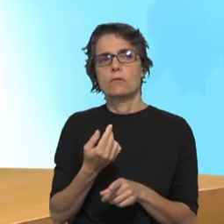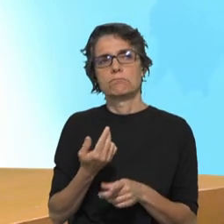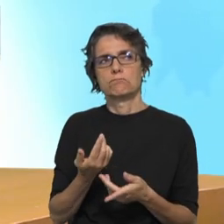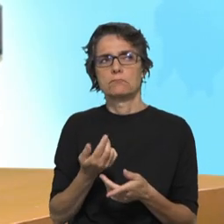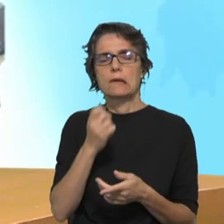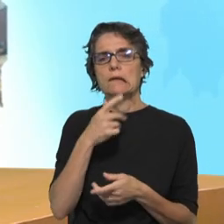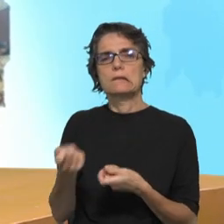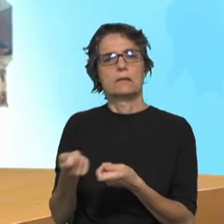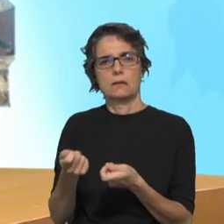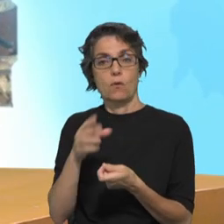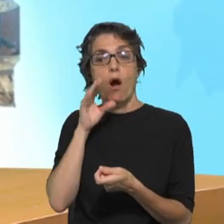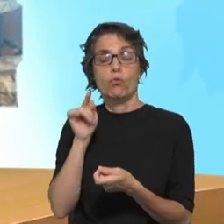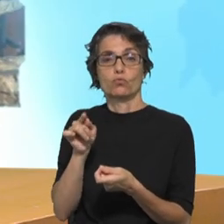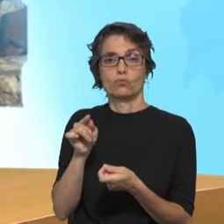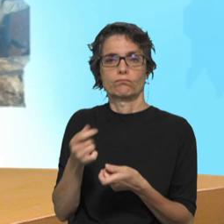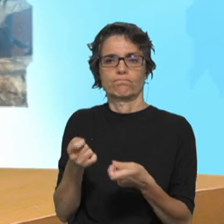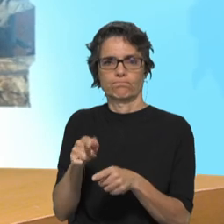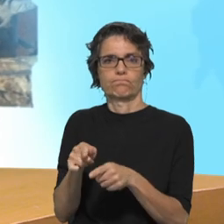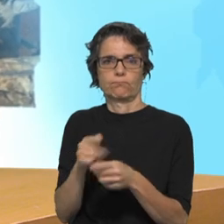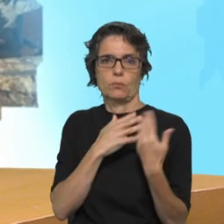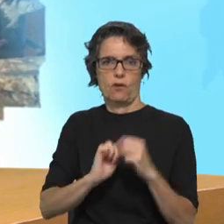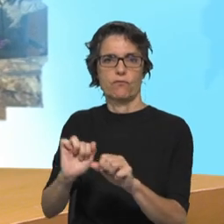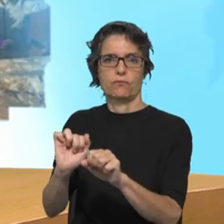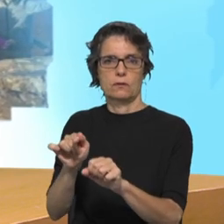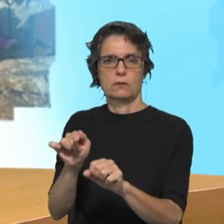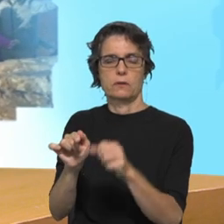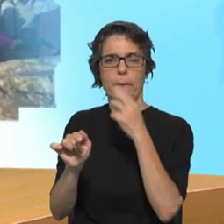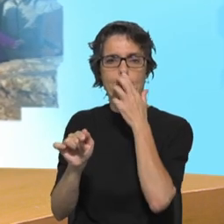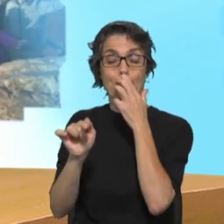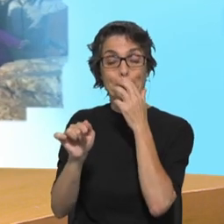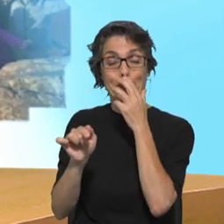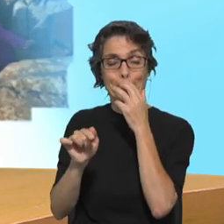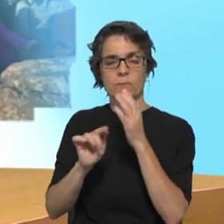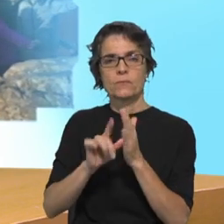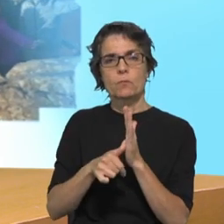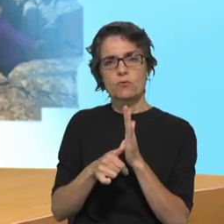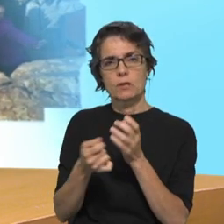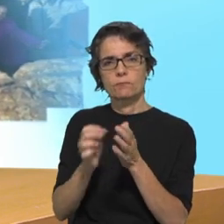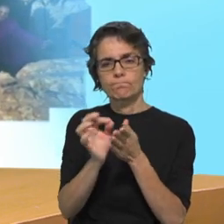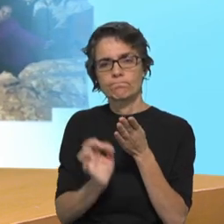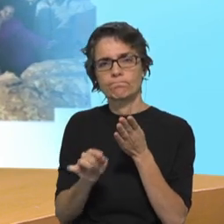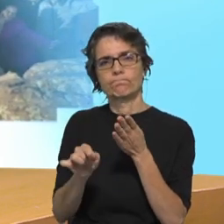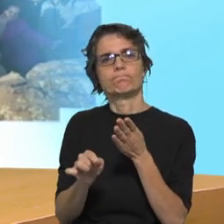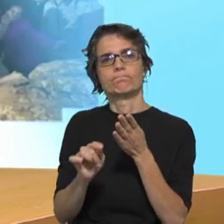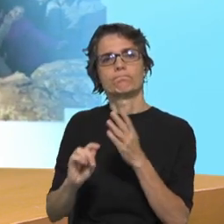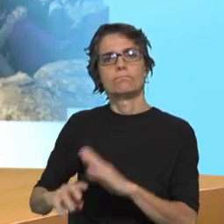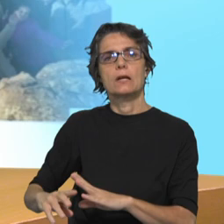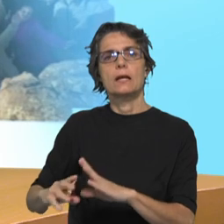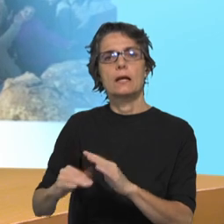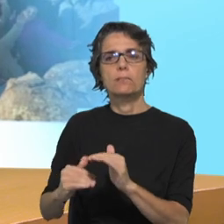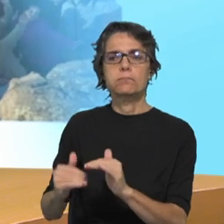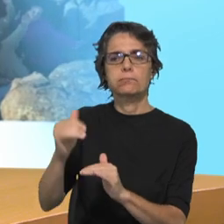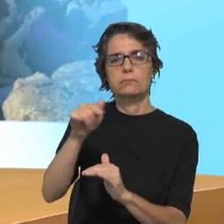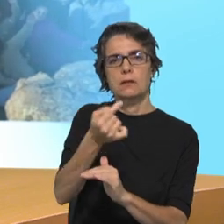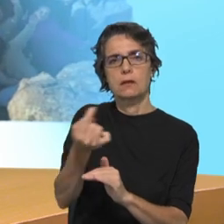são estes que não definem o projeto e o crescimento de cada um, mas acompanham